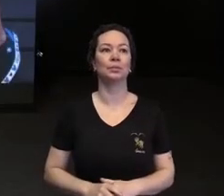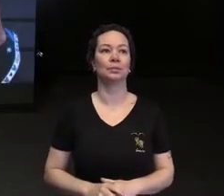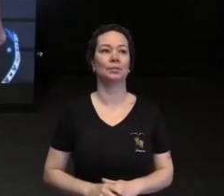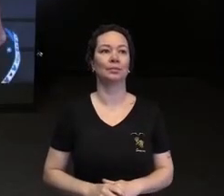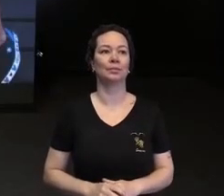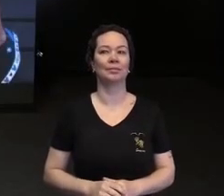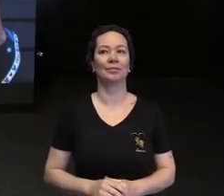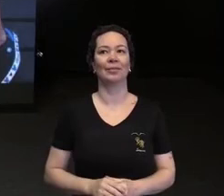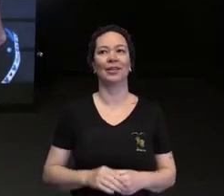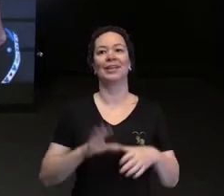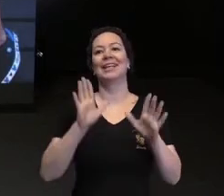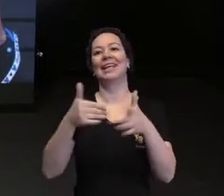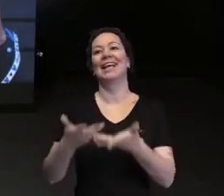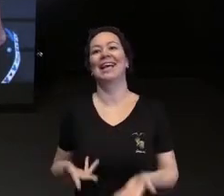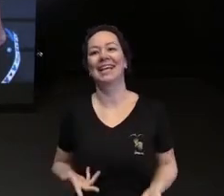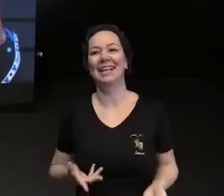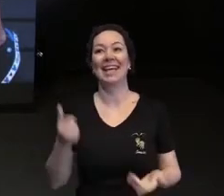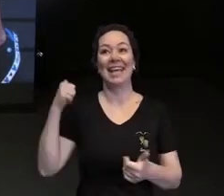e esse é o Rafael